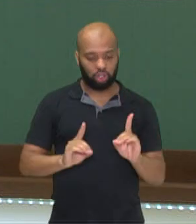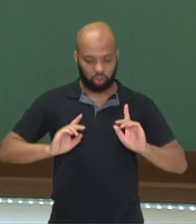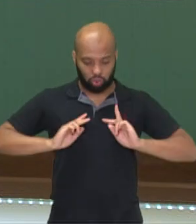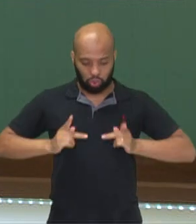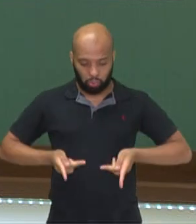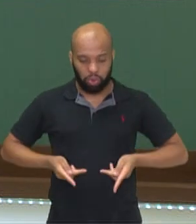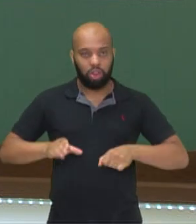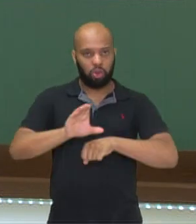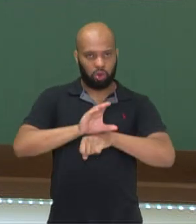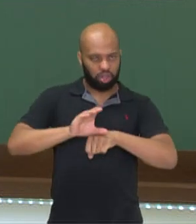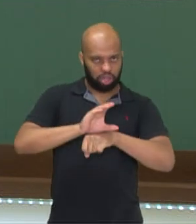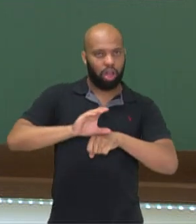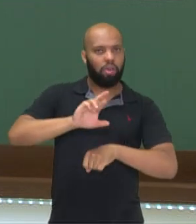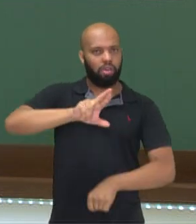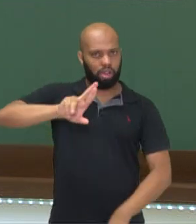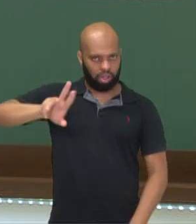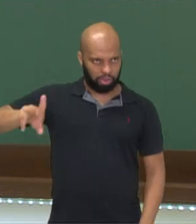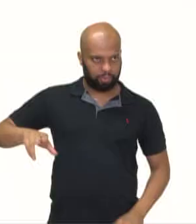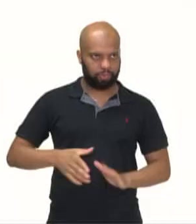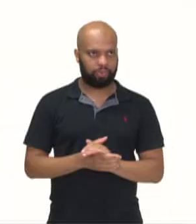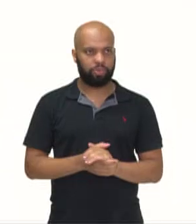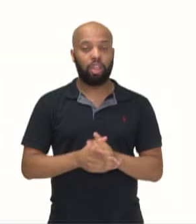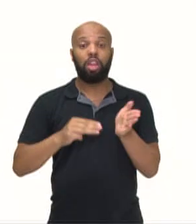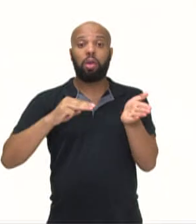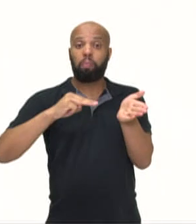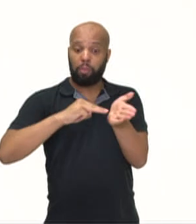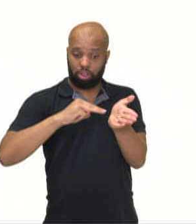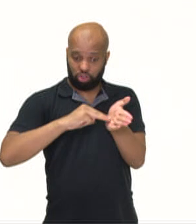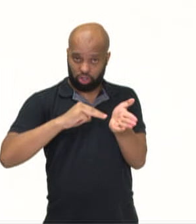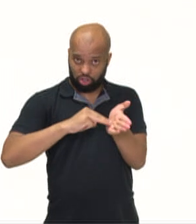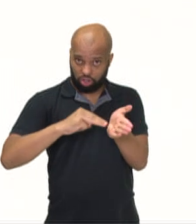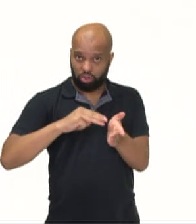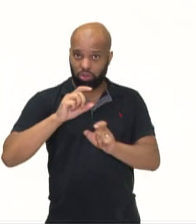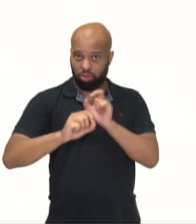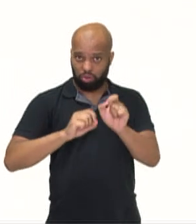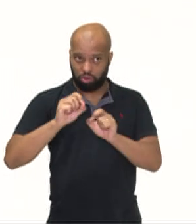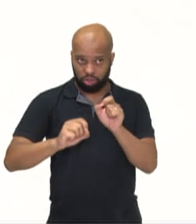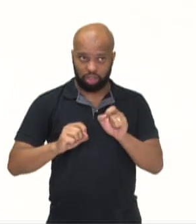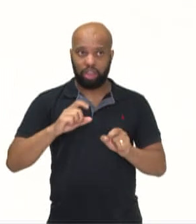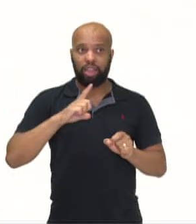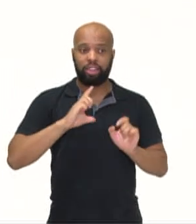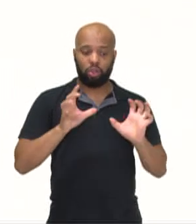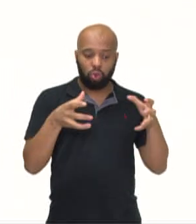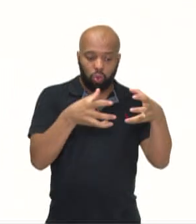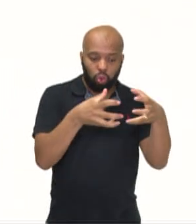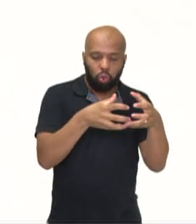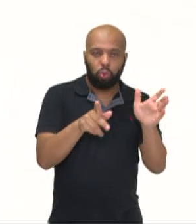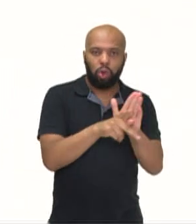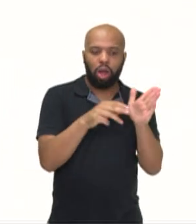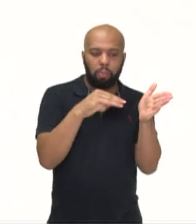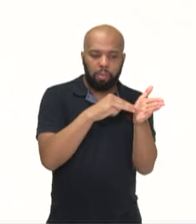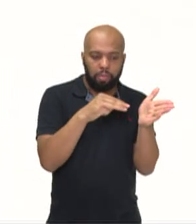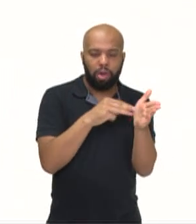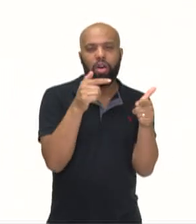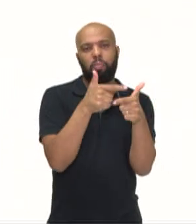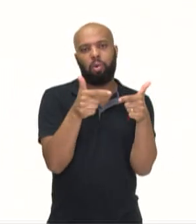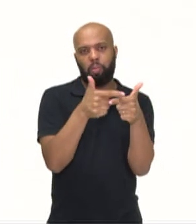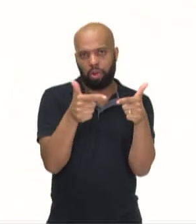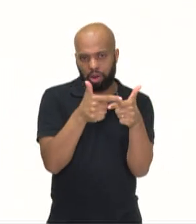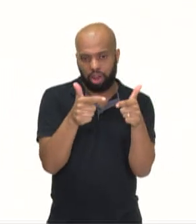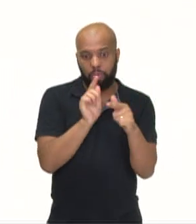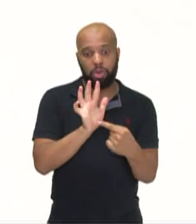constituição, etc. Causa. Baseia-se em um conjunto de causas do problema